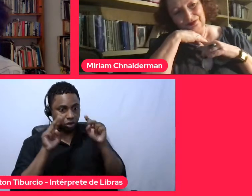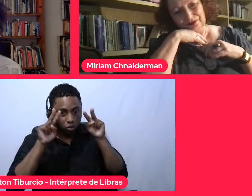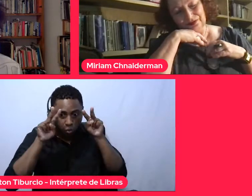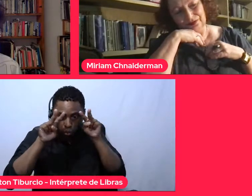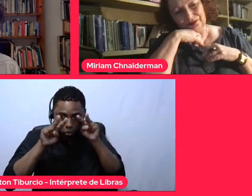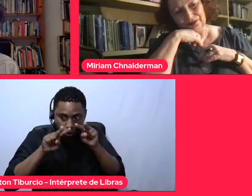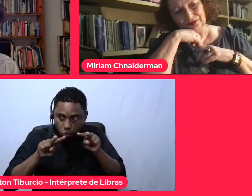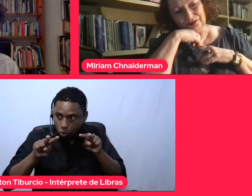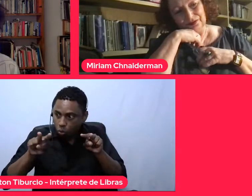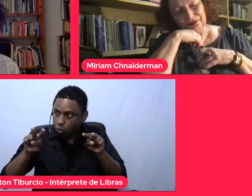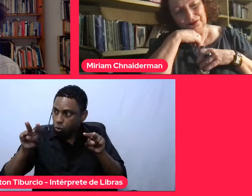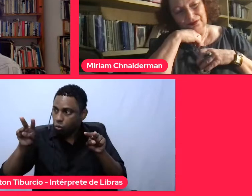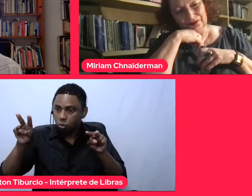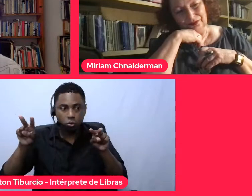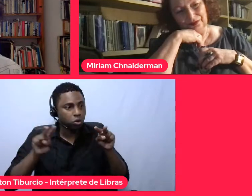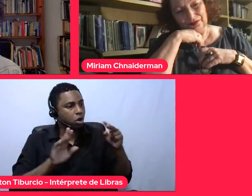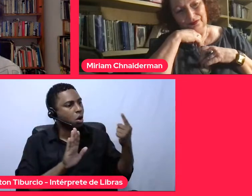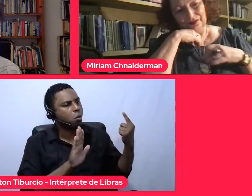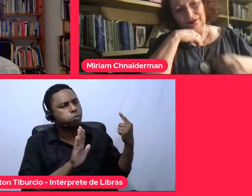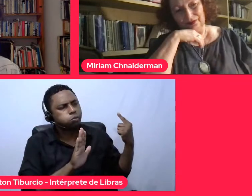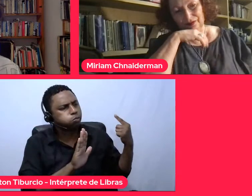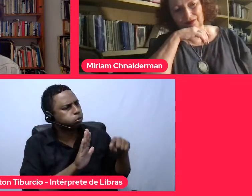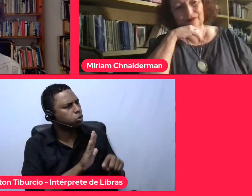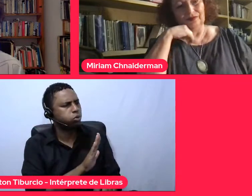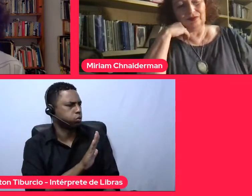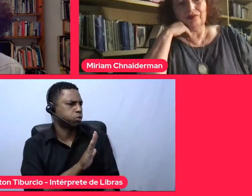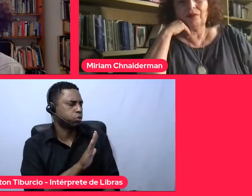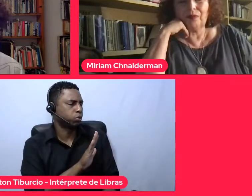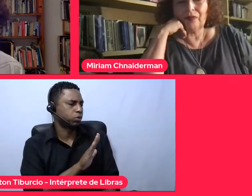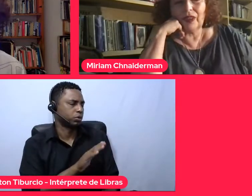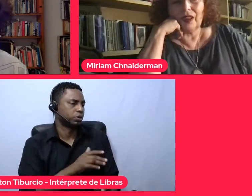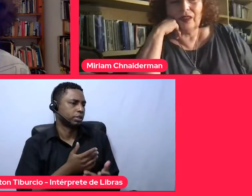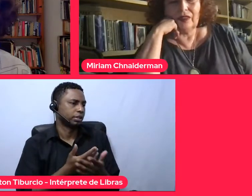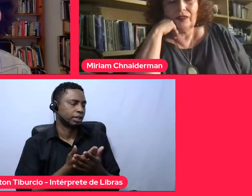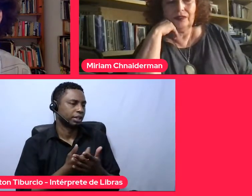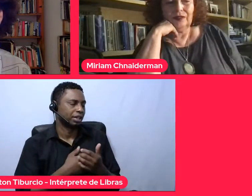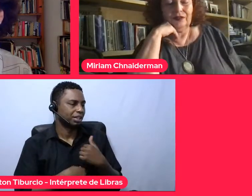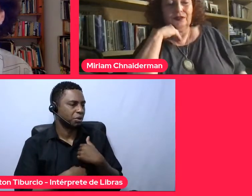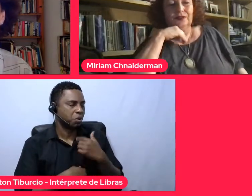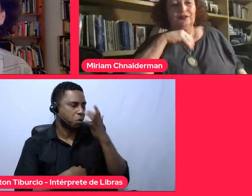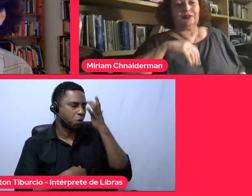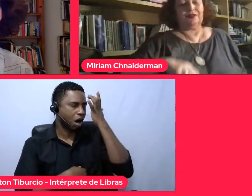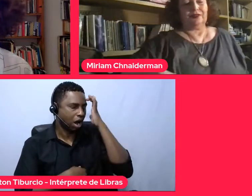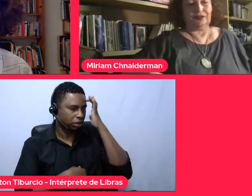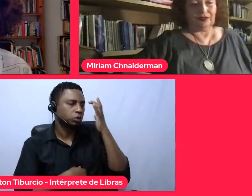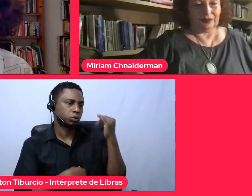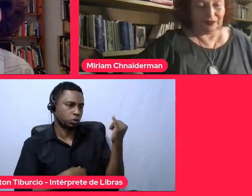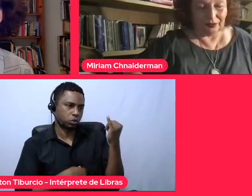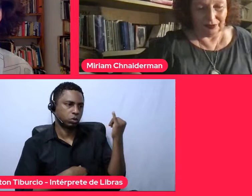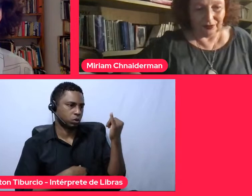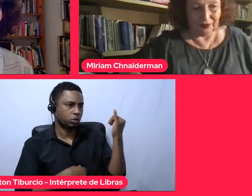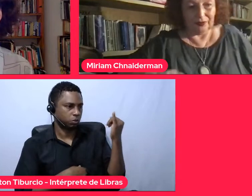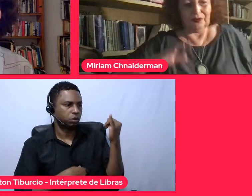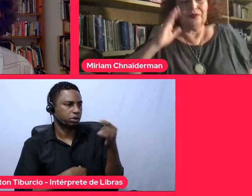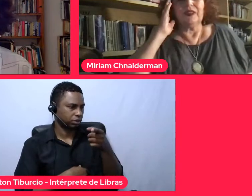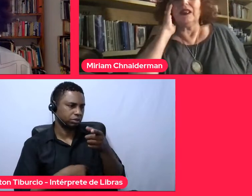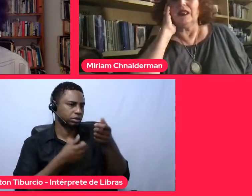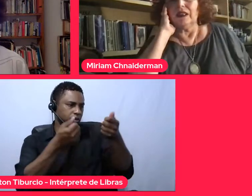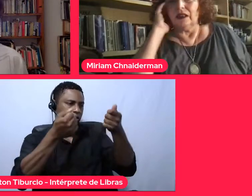em profundidade e eu acho muito importante ter ouvido isso.